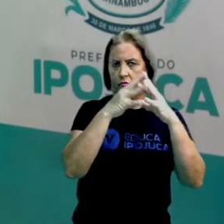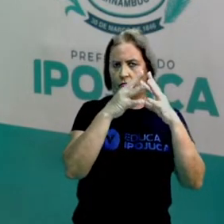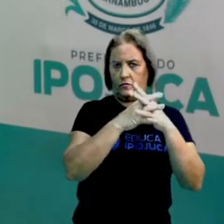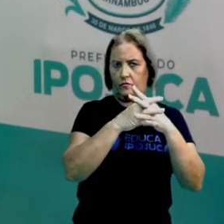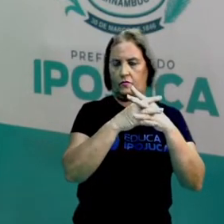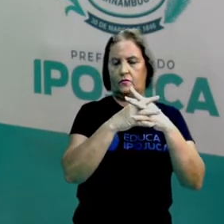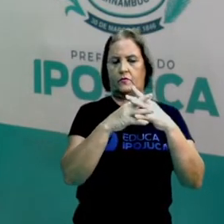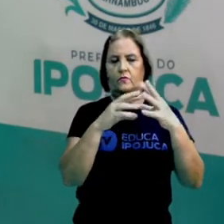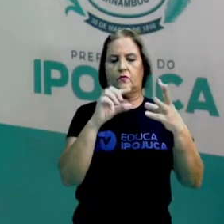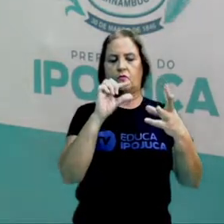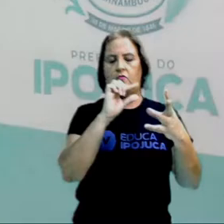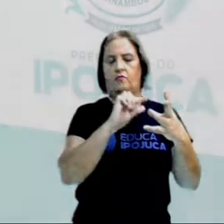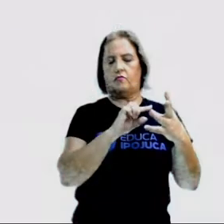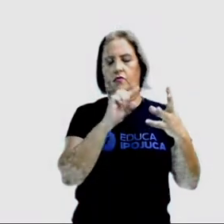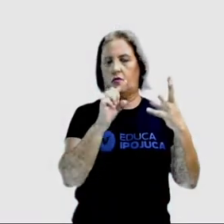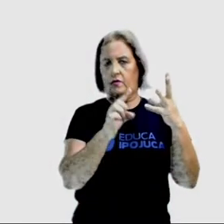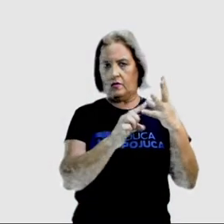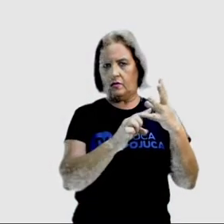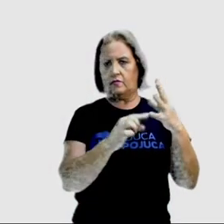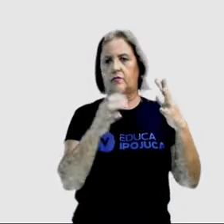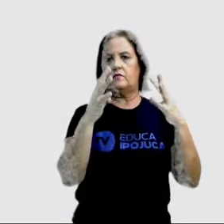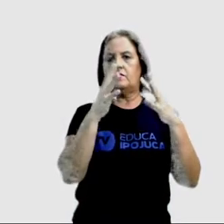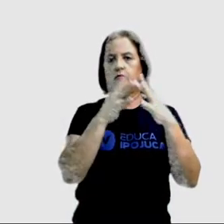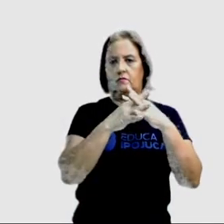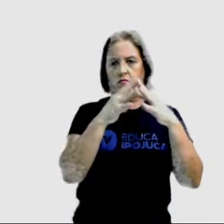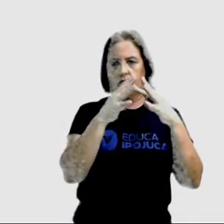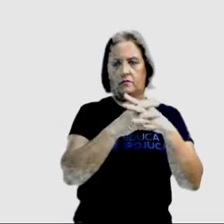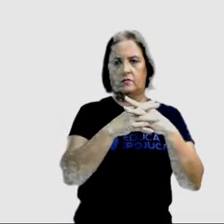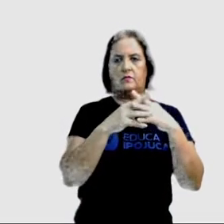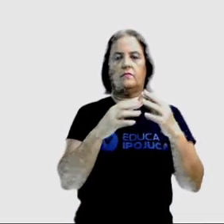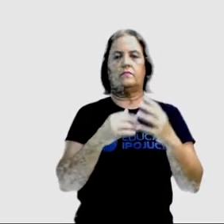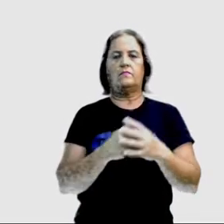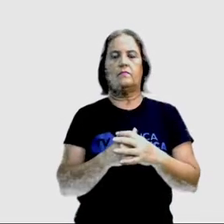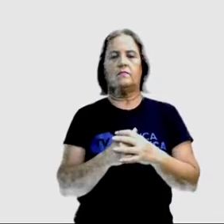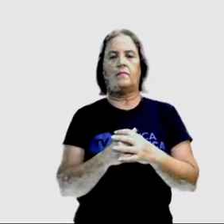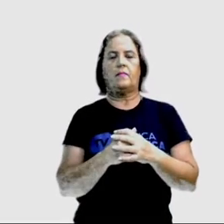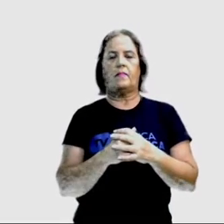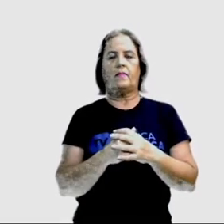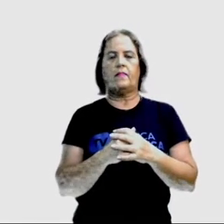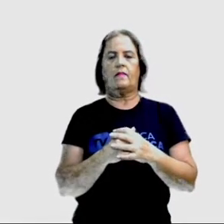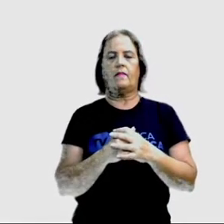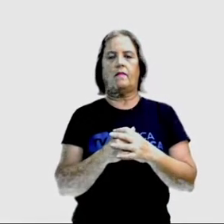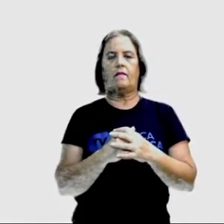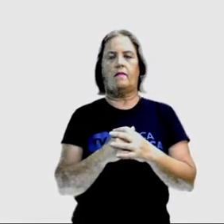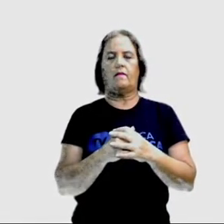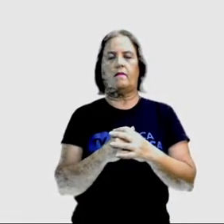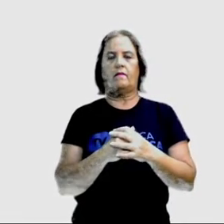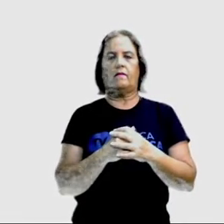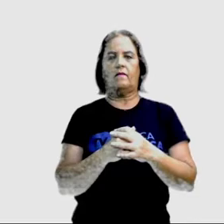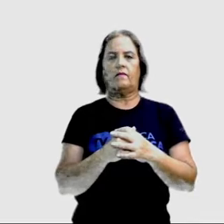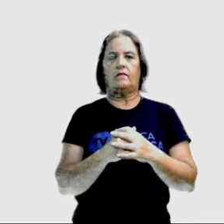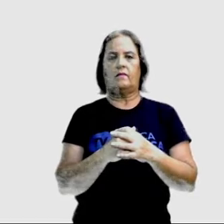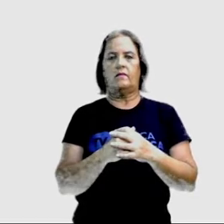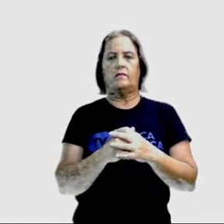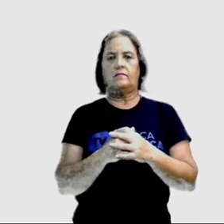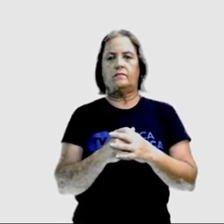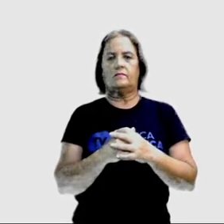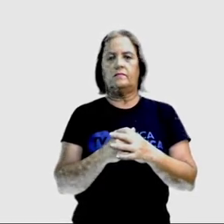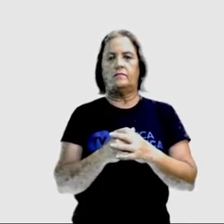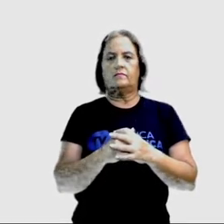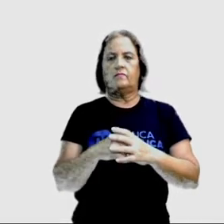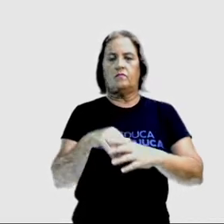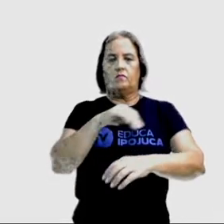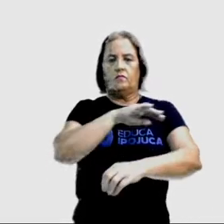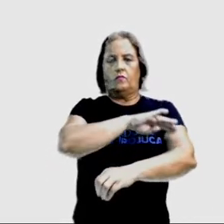É, ok. Mount Everest is the highest mountain in the world. O Monte